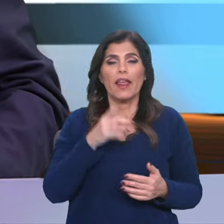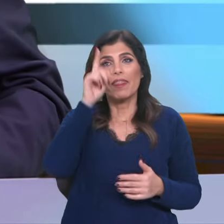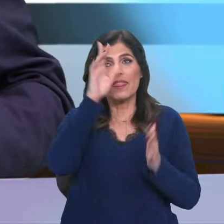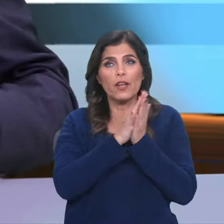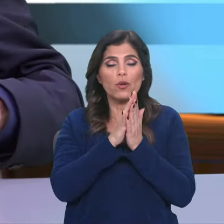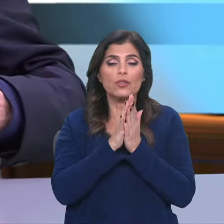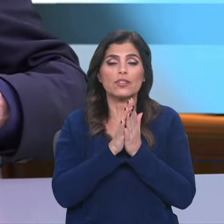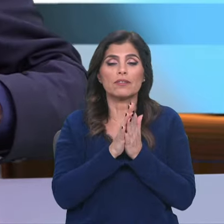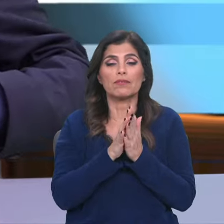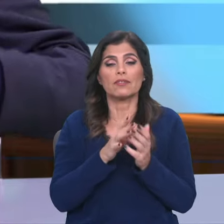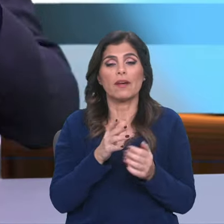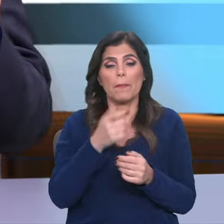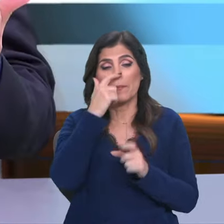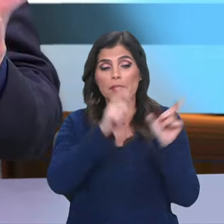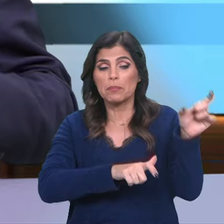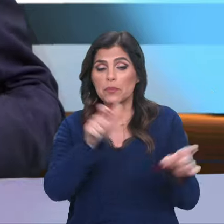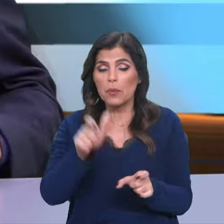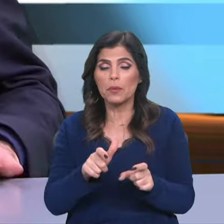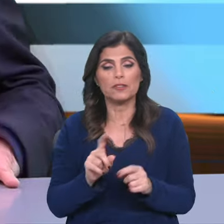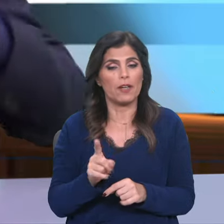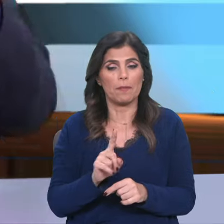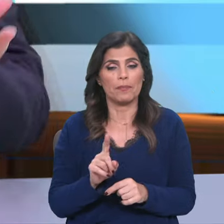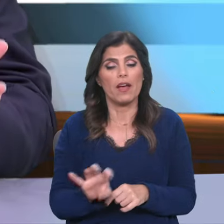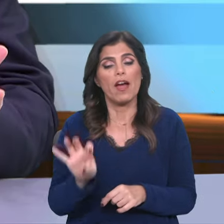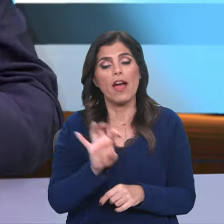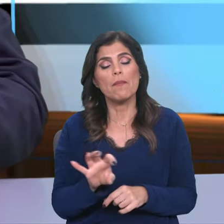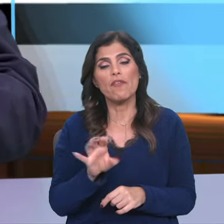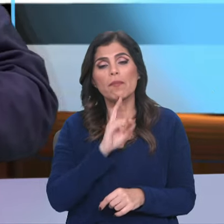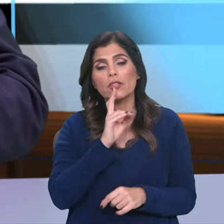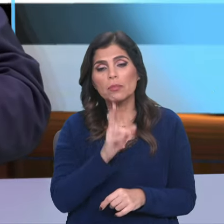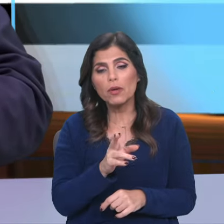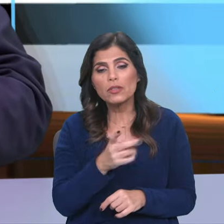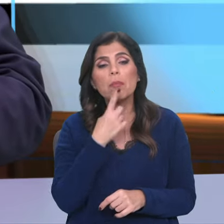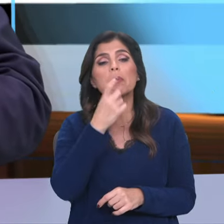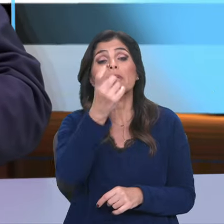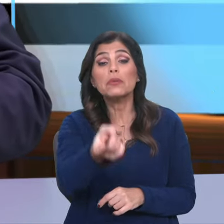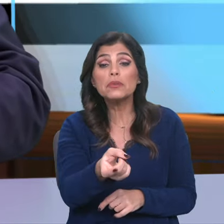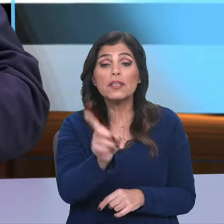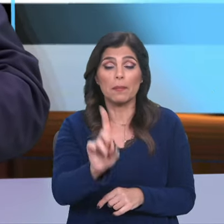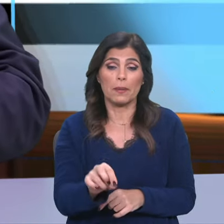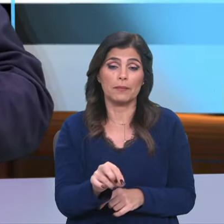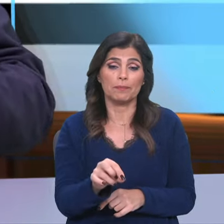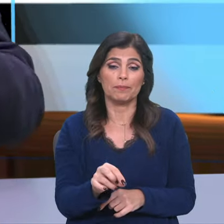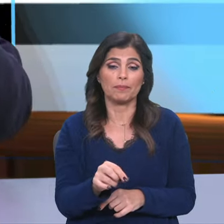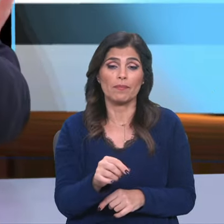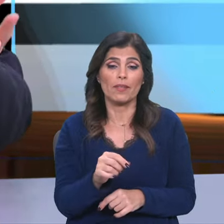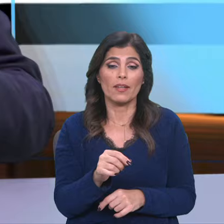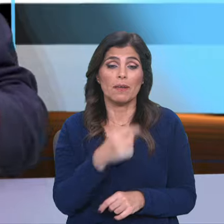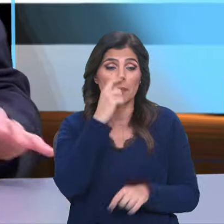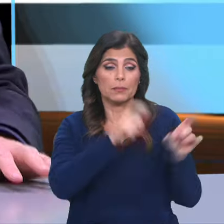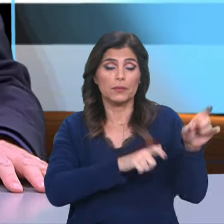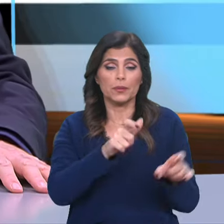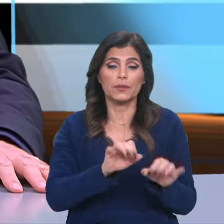uma fonte de resposta, de interpelação da humanidade. É mais uma carta